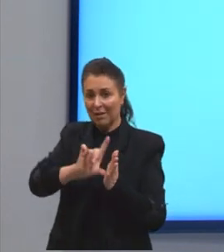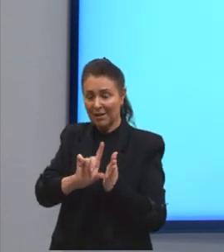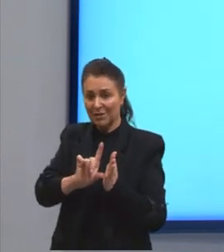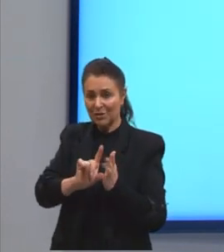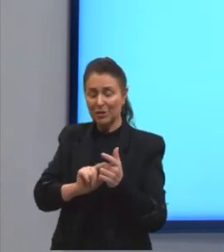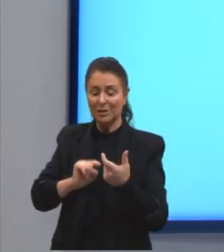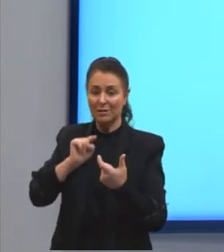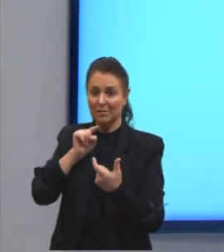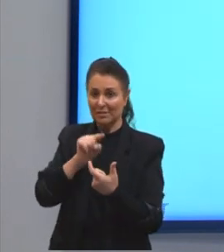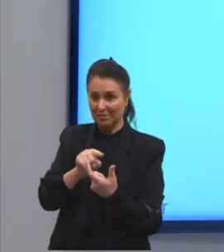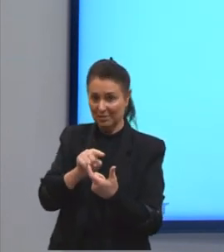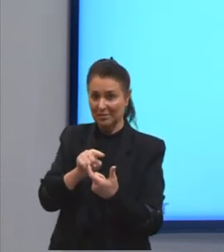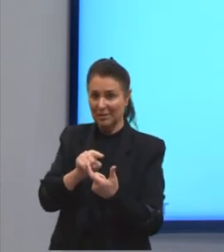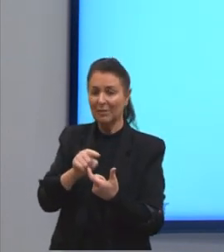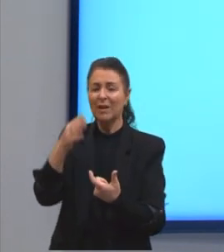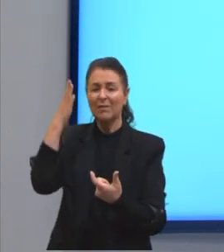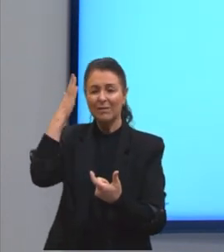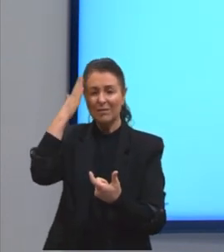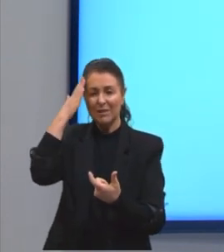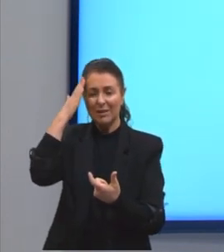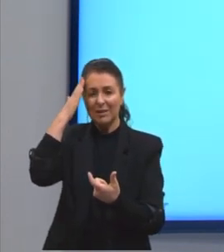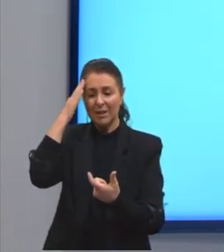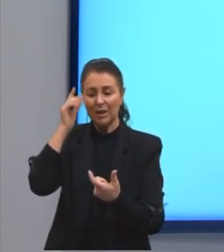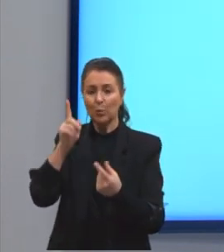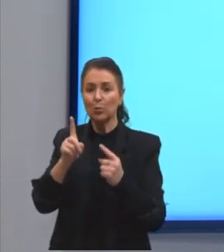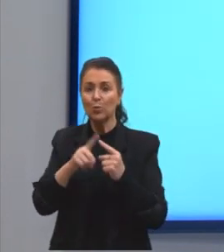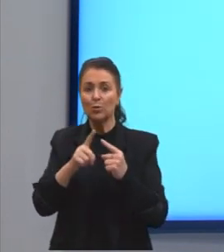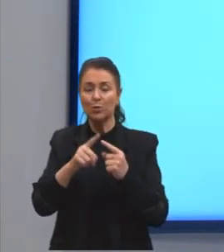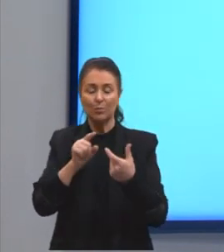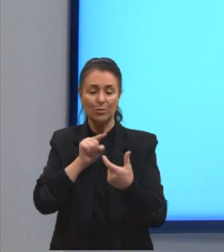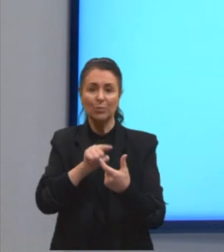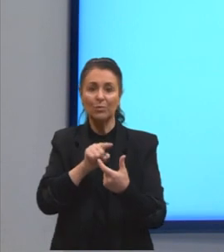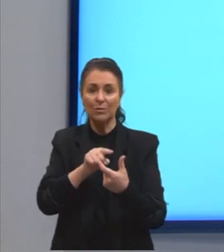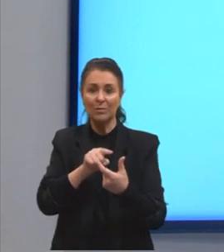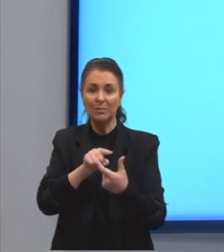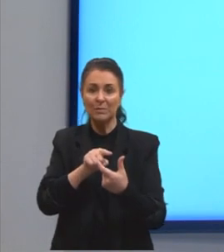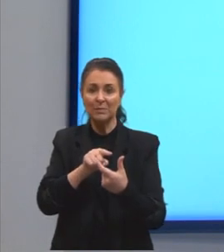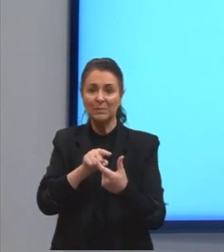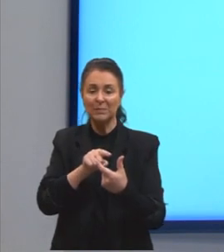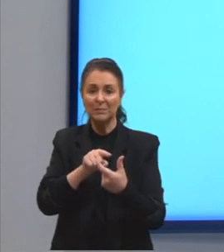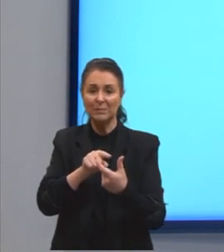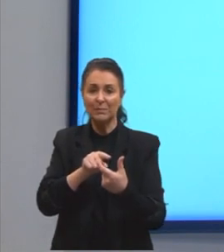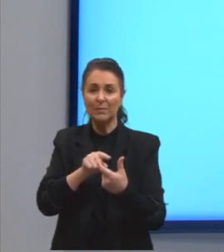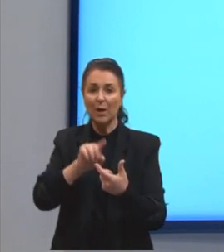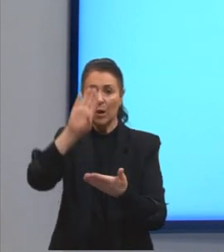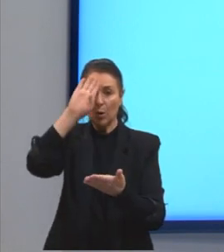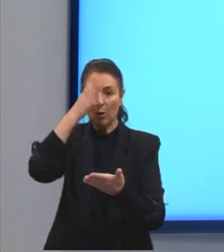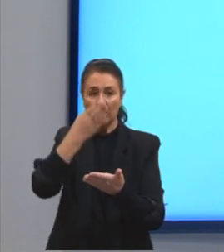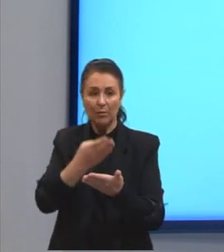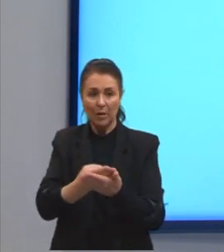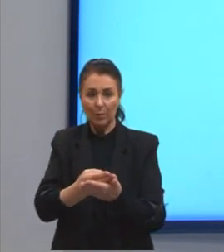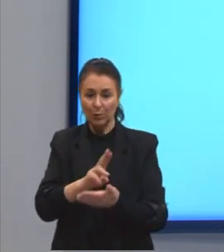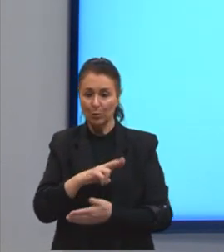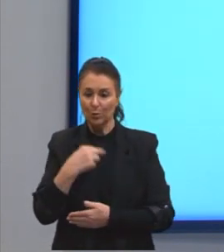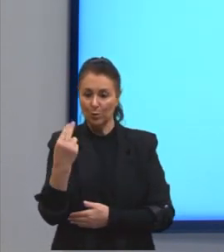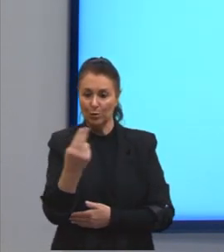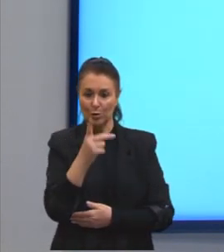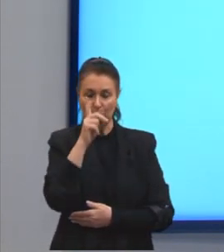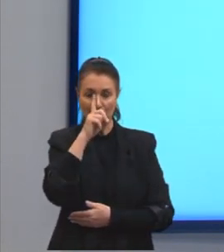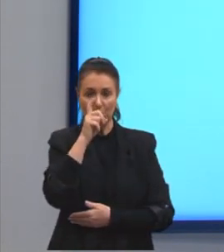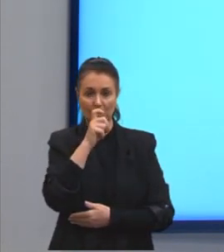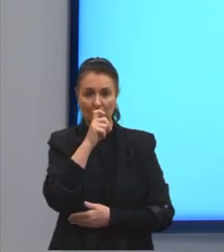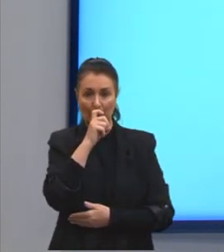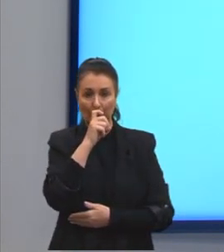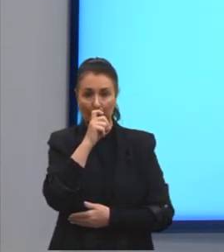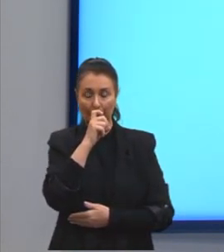termo que vai nos fazer entender que tipo de termo ele é. Olhem ali. Confiamos em nossos pais. Temos